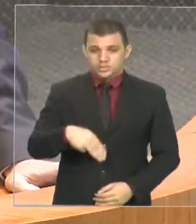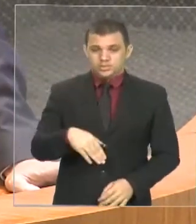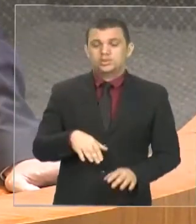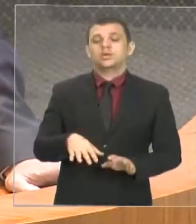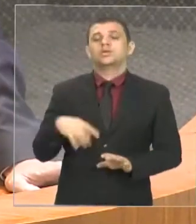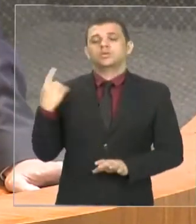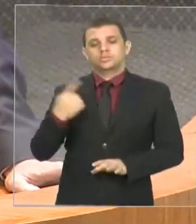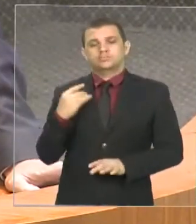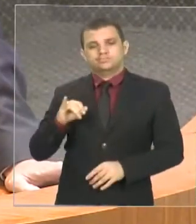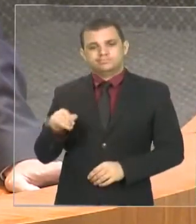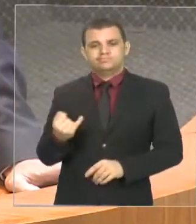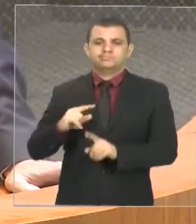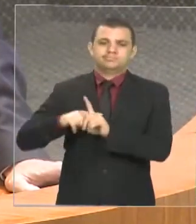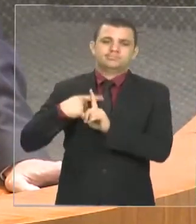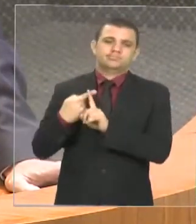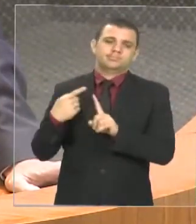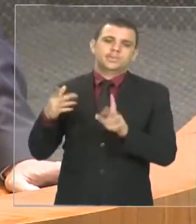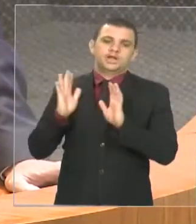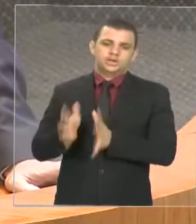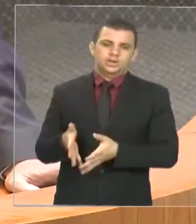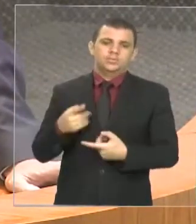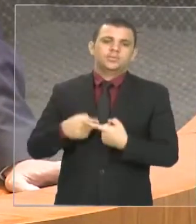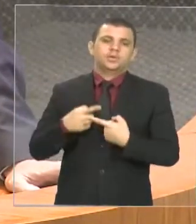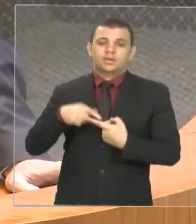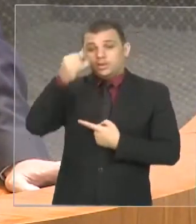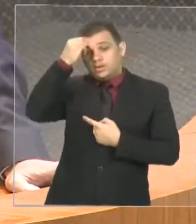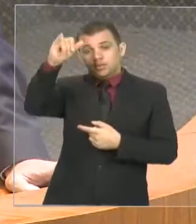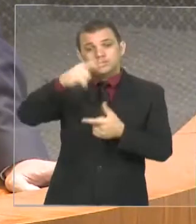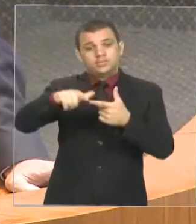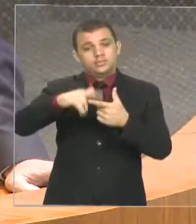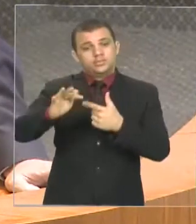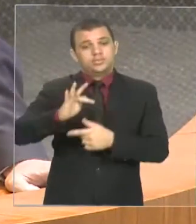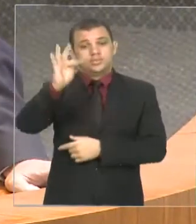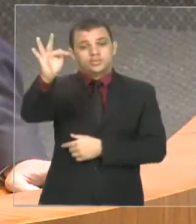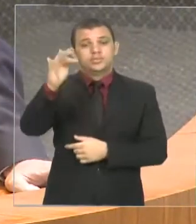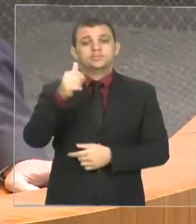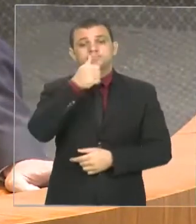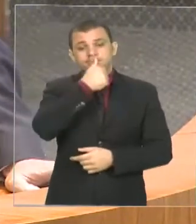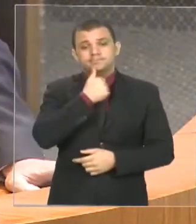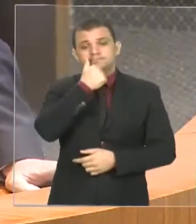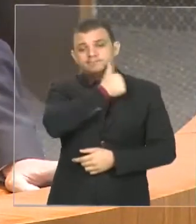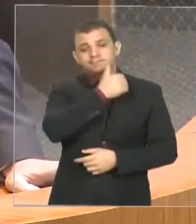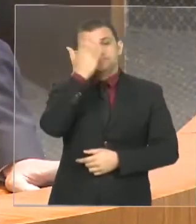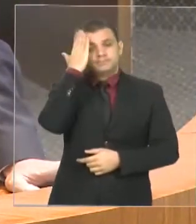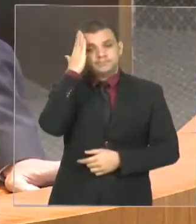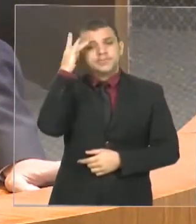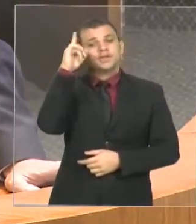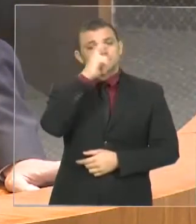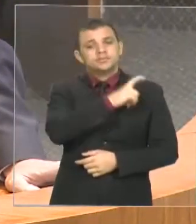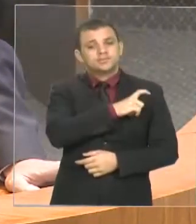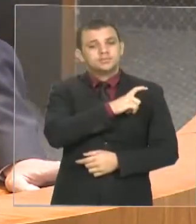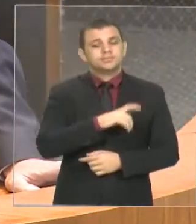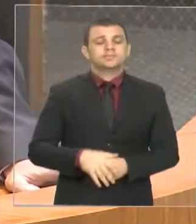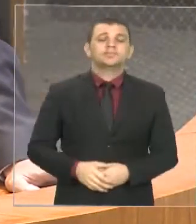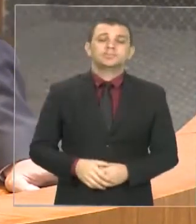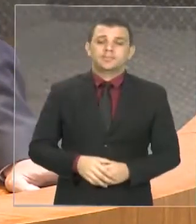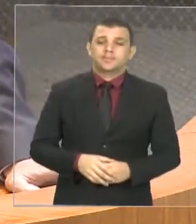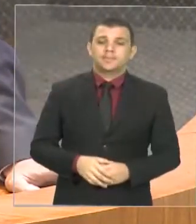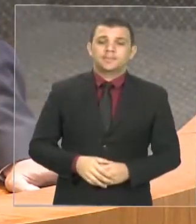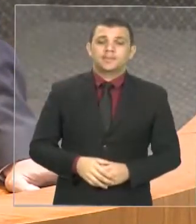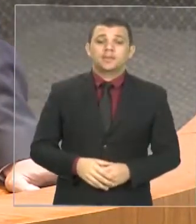dificuldades e dos sacrifícios. Então, respeito a posição do deputado que apresentou o